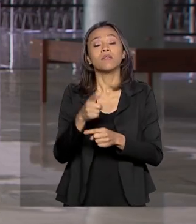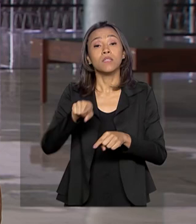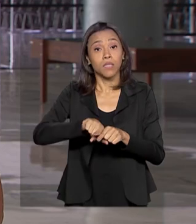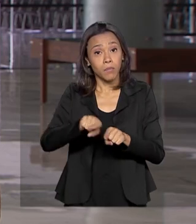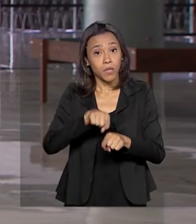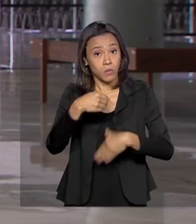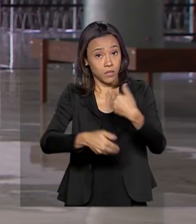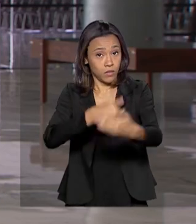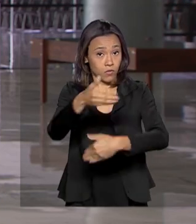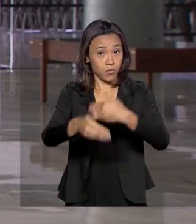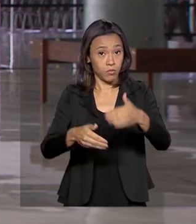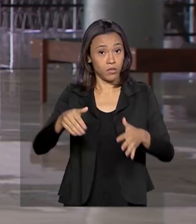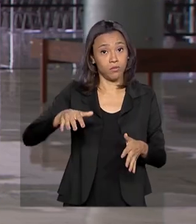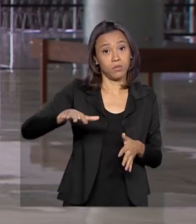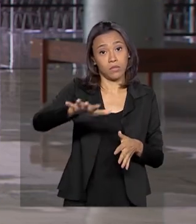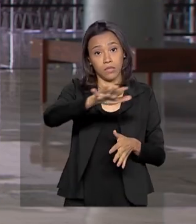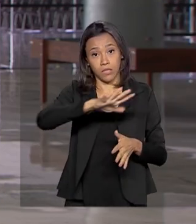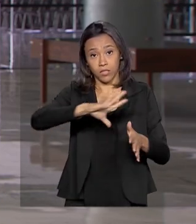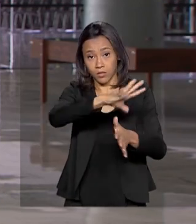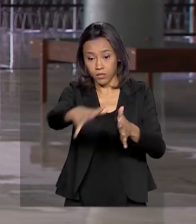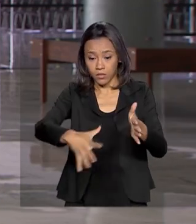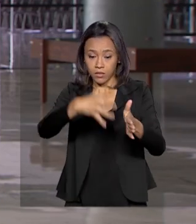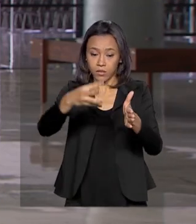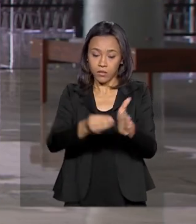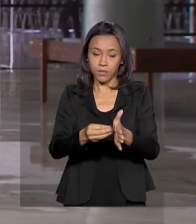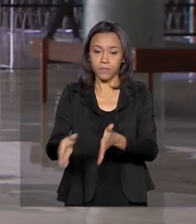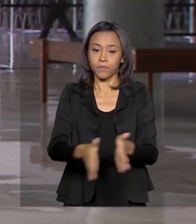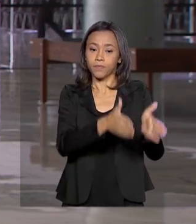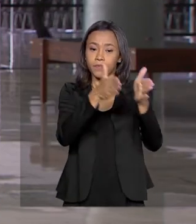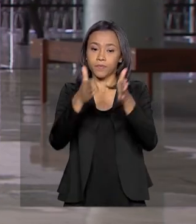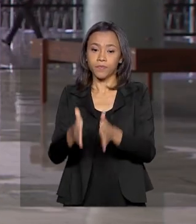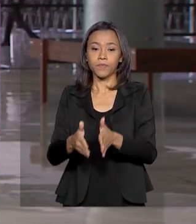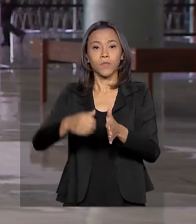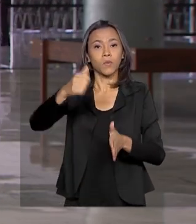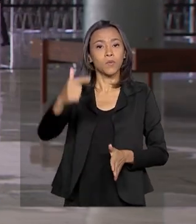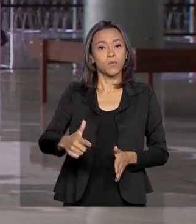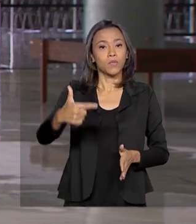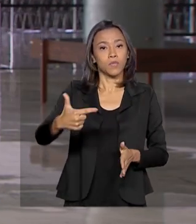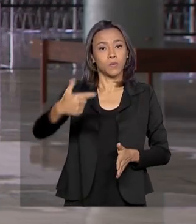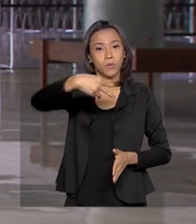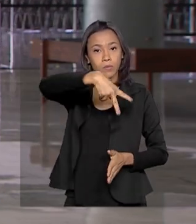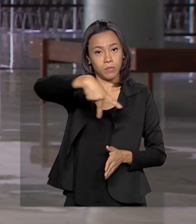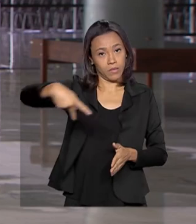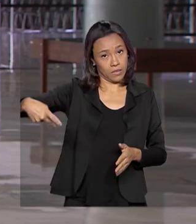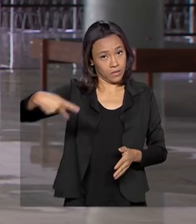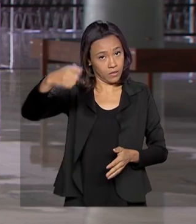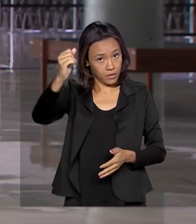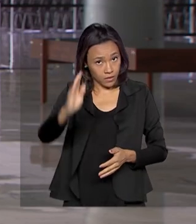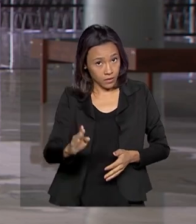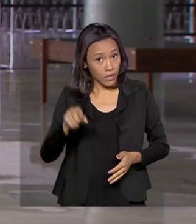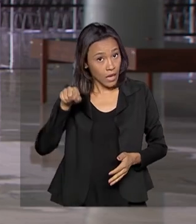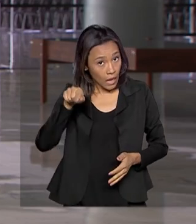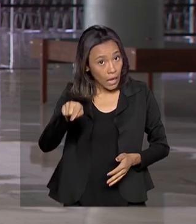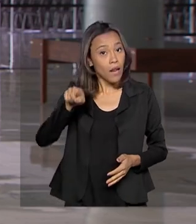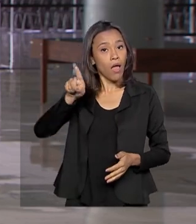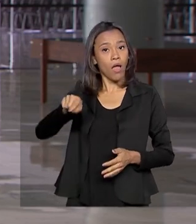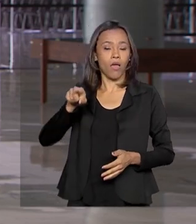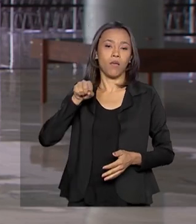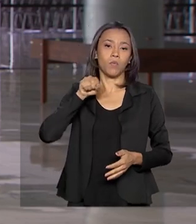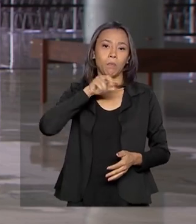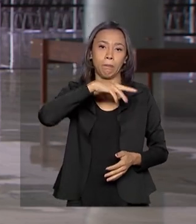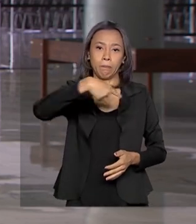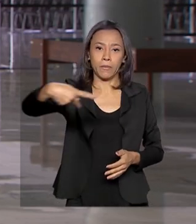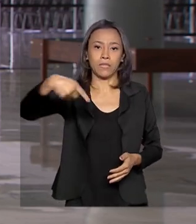Em entrevista na semana passada, o vice-presidente, Hamilton Mourão, que é presidente desse Conselho Nacional da